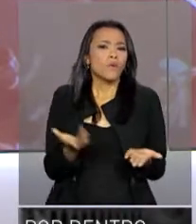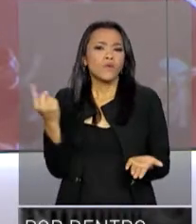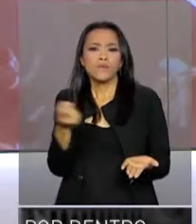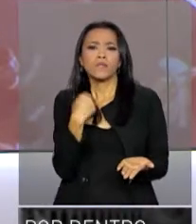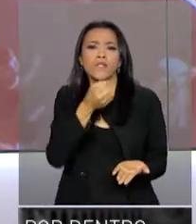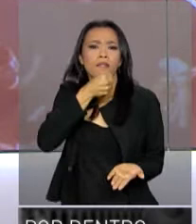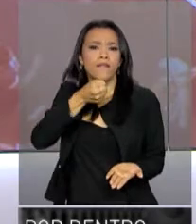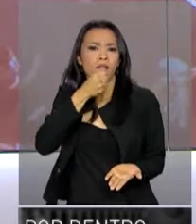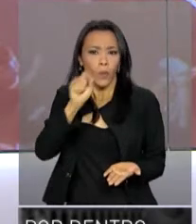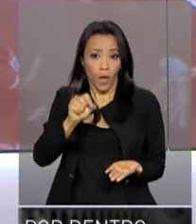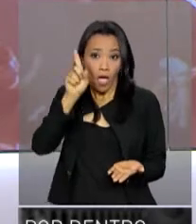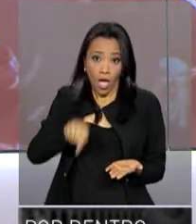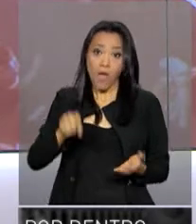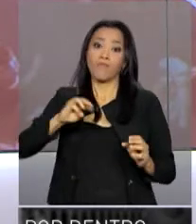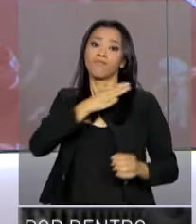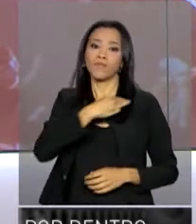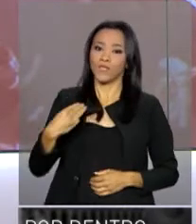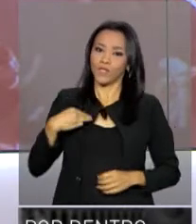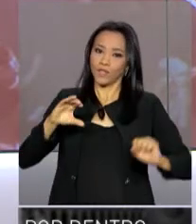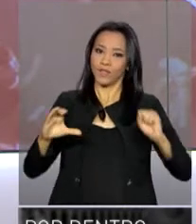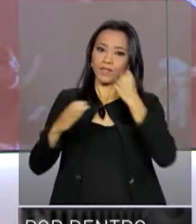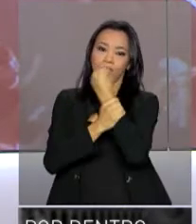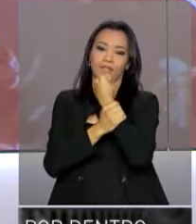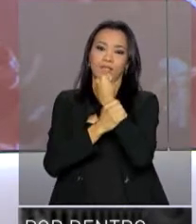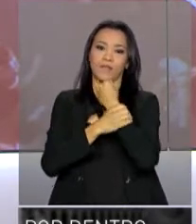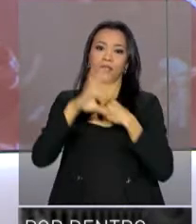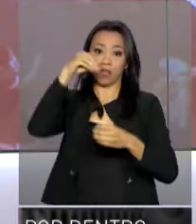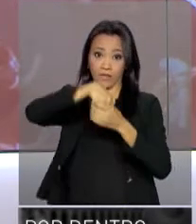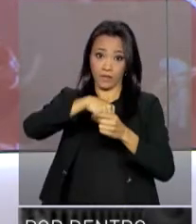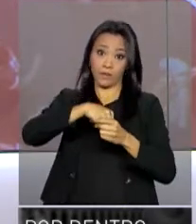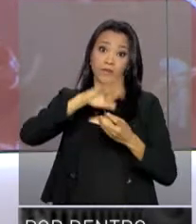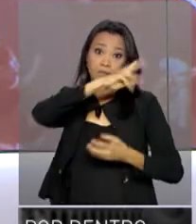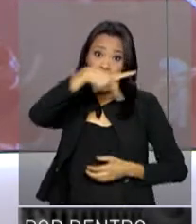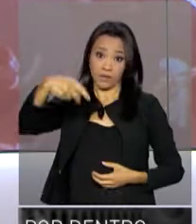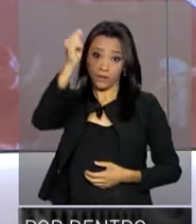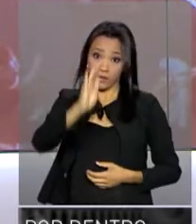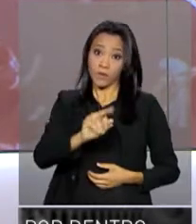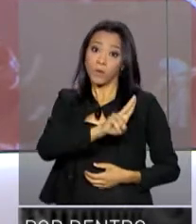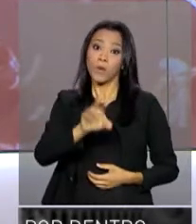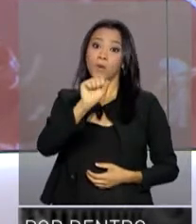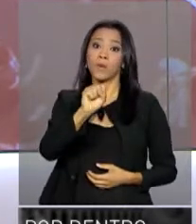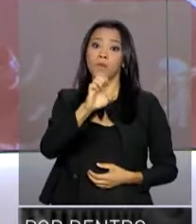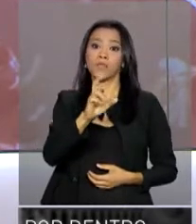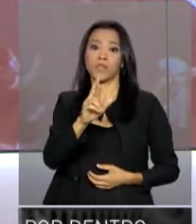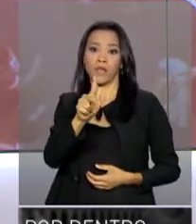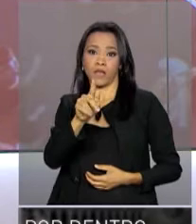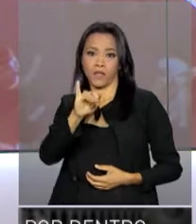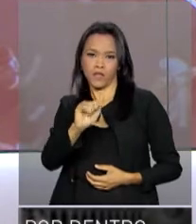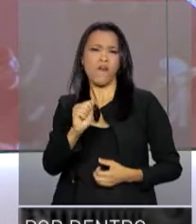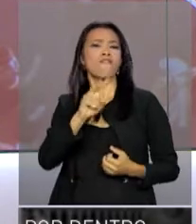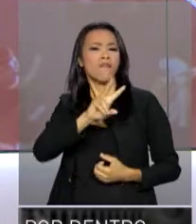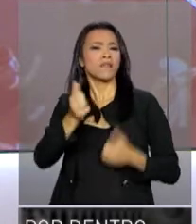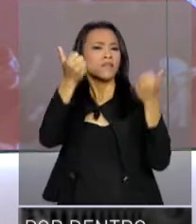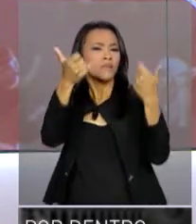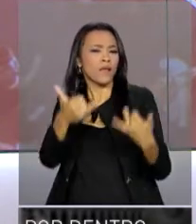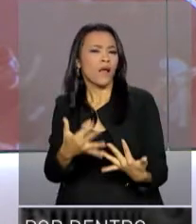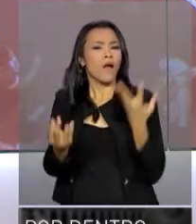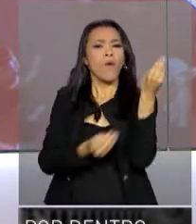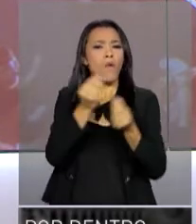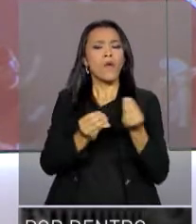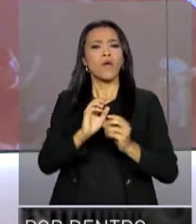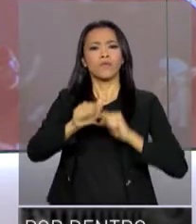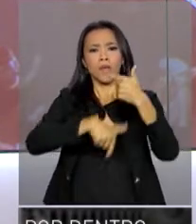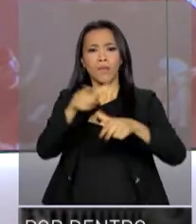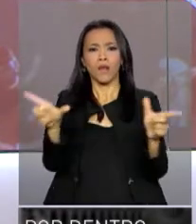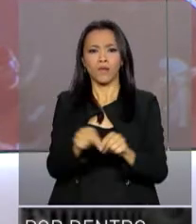o ministro do Gabinete de Segurança Institucional da Presidência da República, Sérgio Etchegon. Ele vai nos explicar como é o trabalho